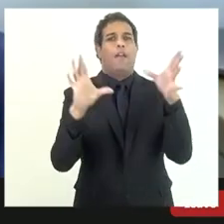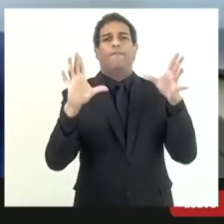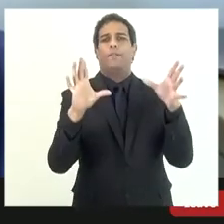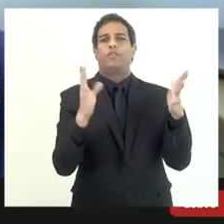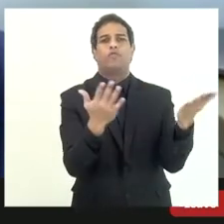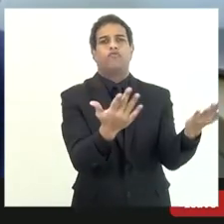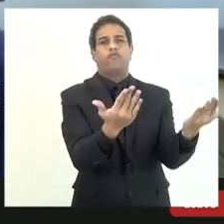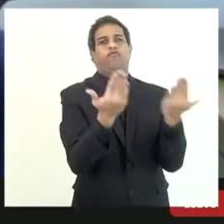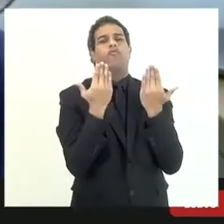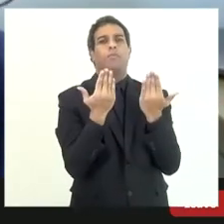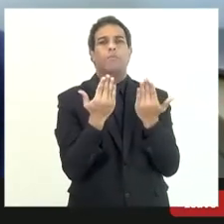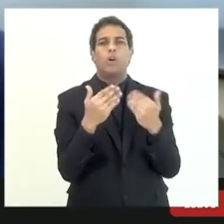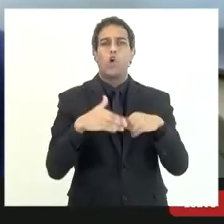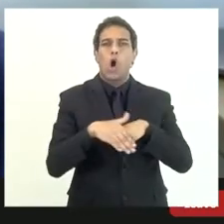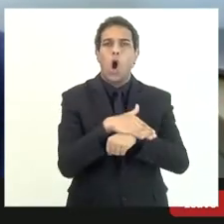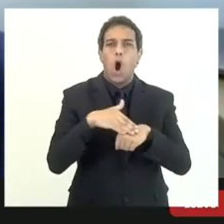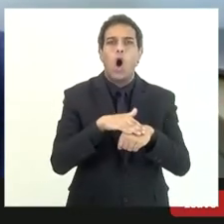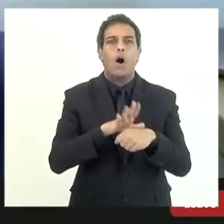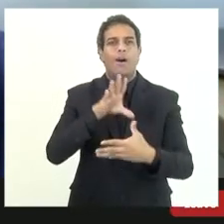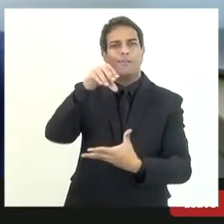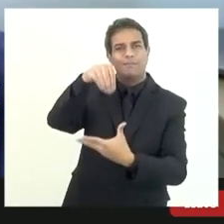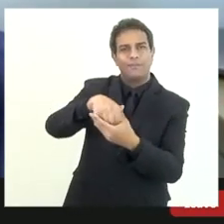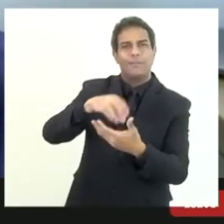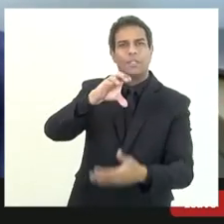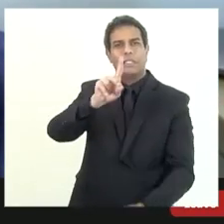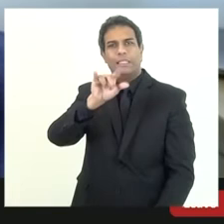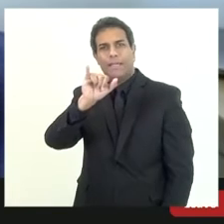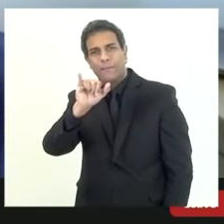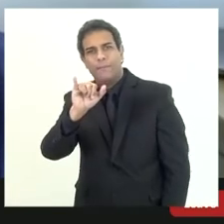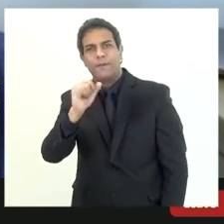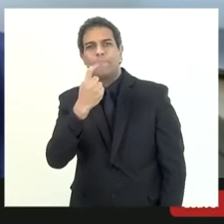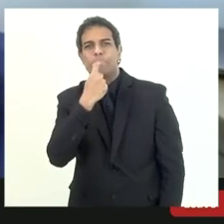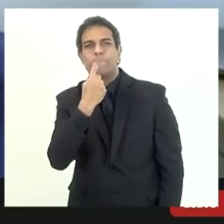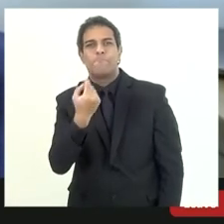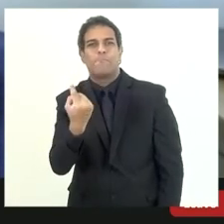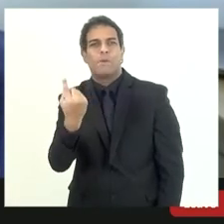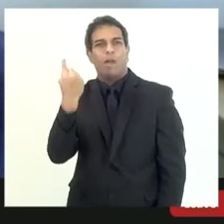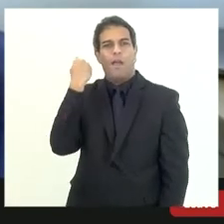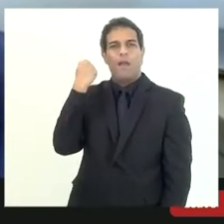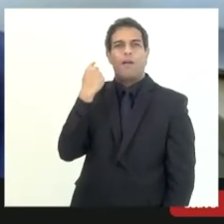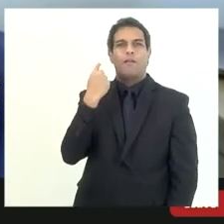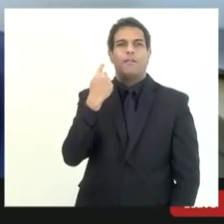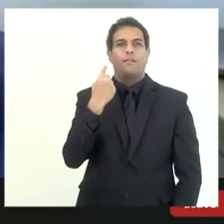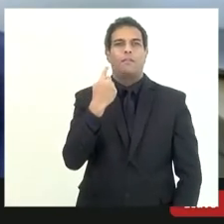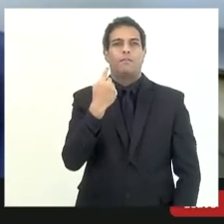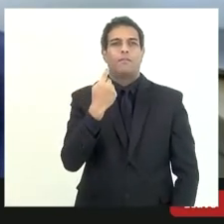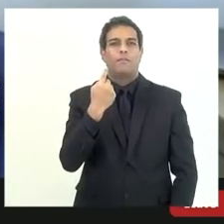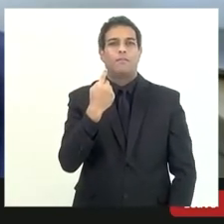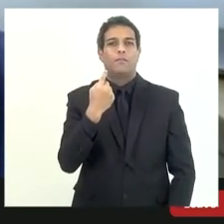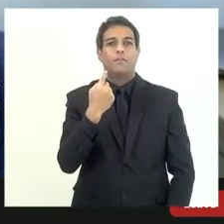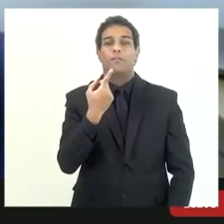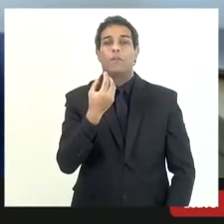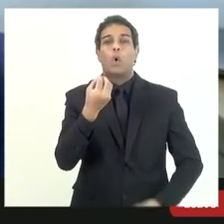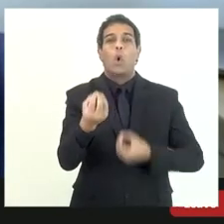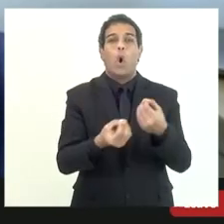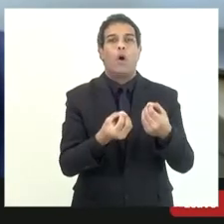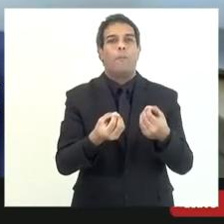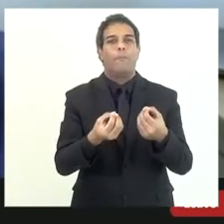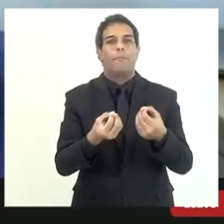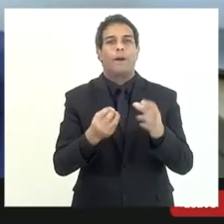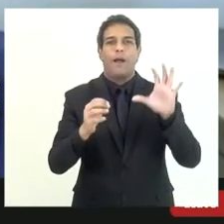tanto da CPI da época quanto da procuradoria em resolver qualquer demanda